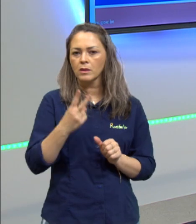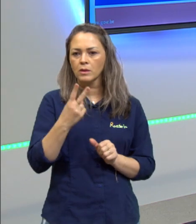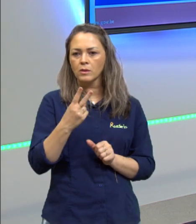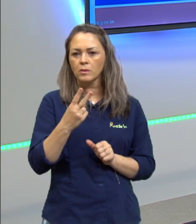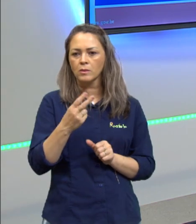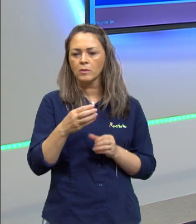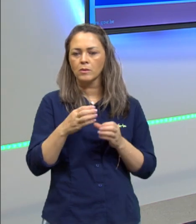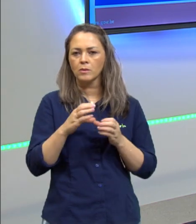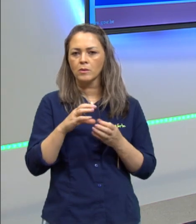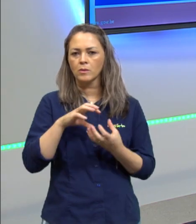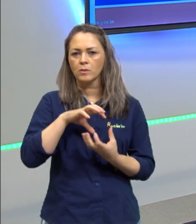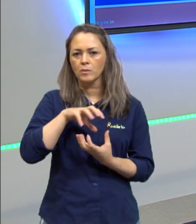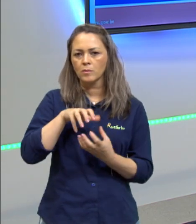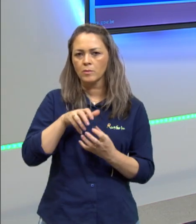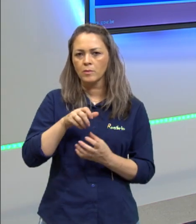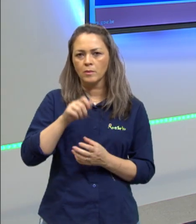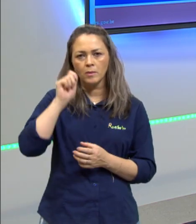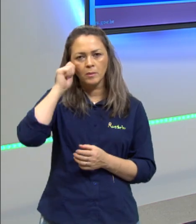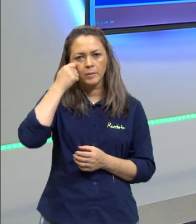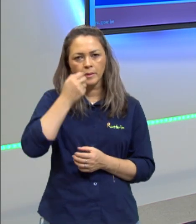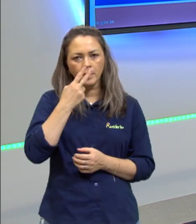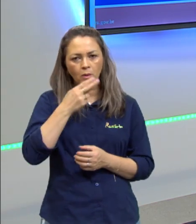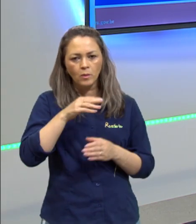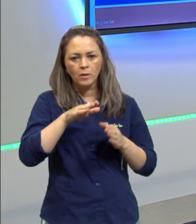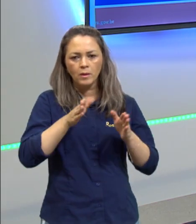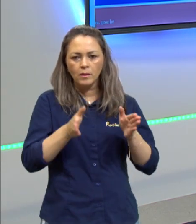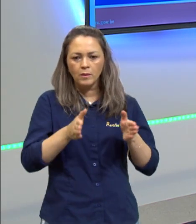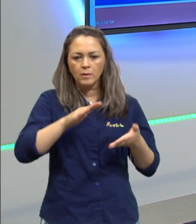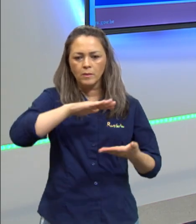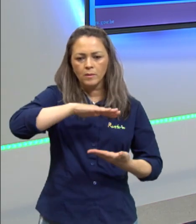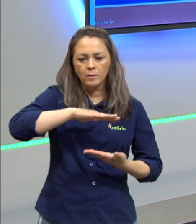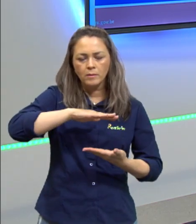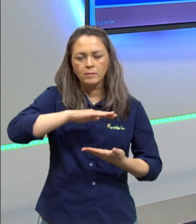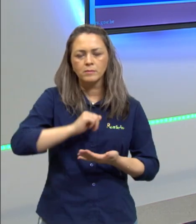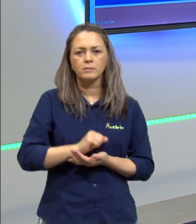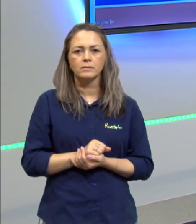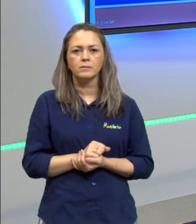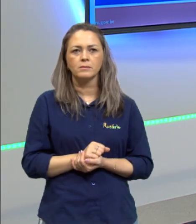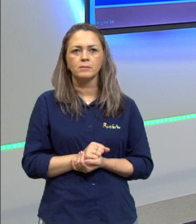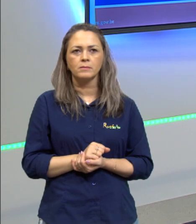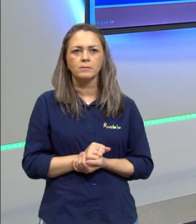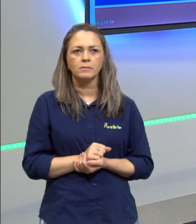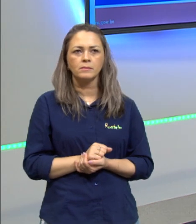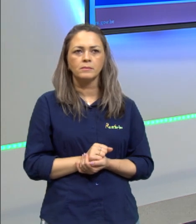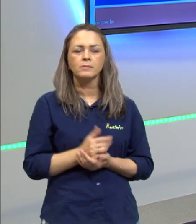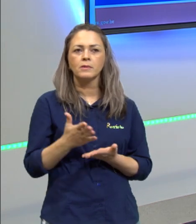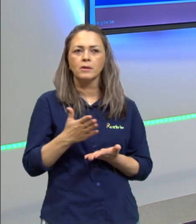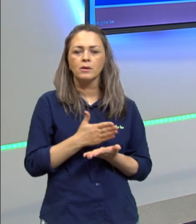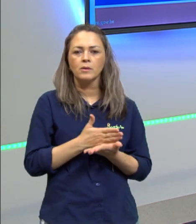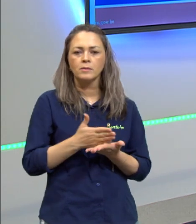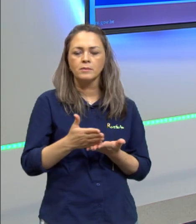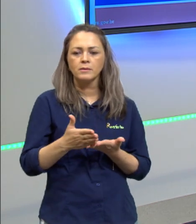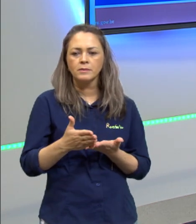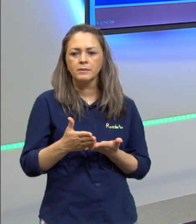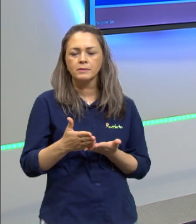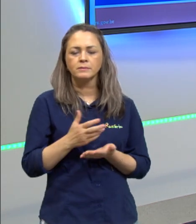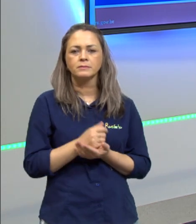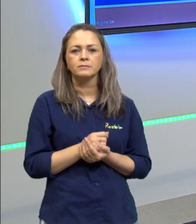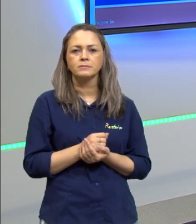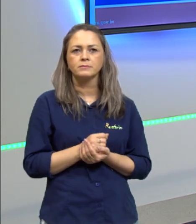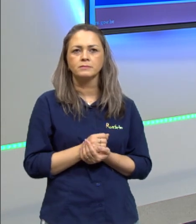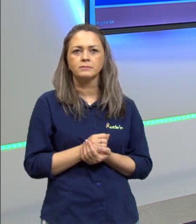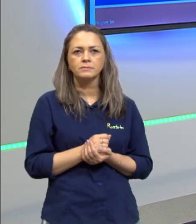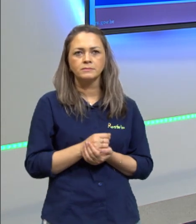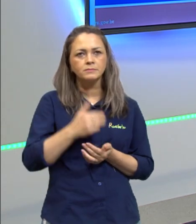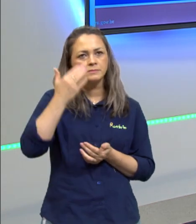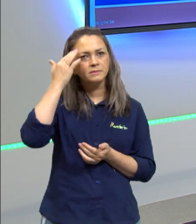pretas de uma mesma urna ó vejam aqui que o problema já começa né nos dando a